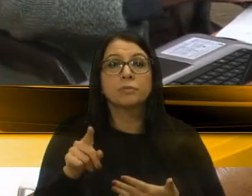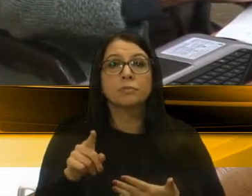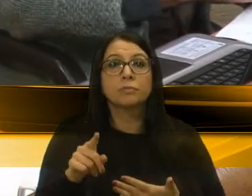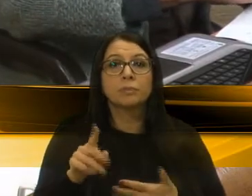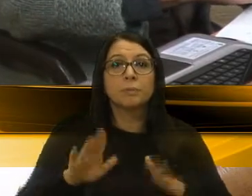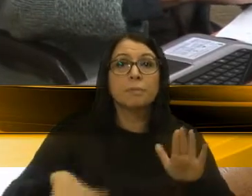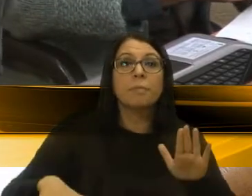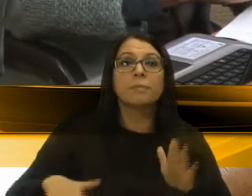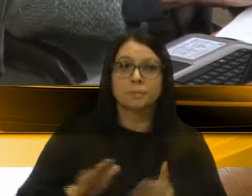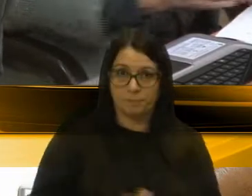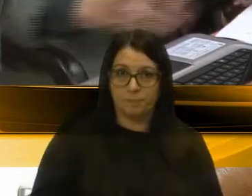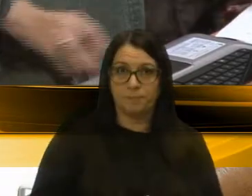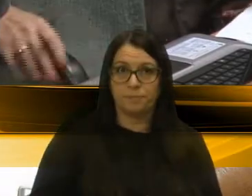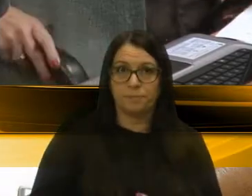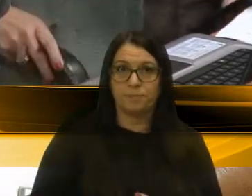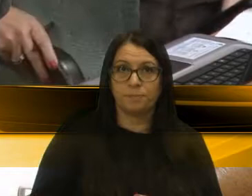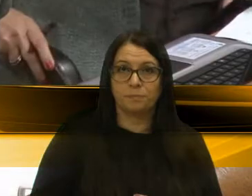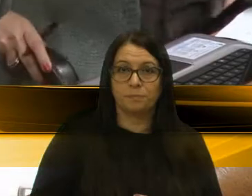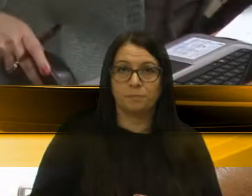litoral.